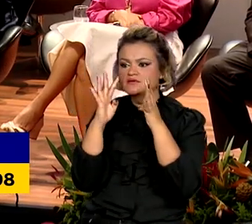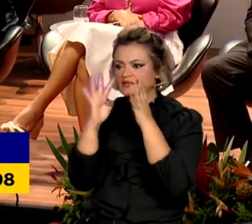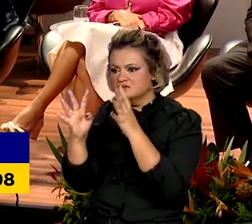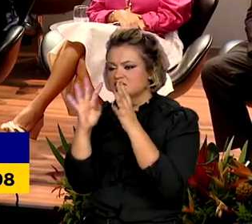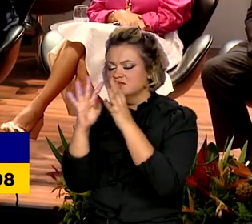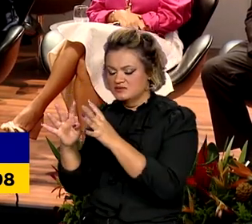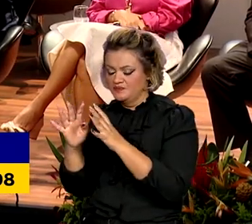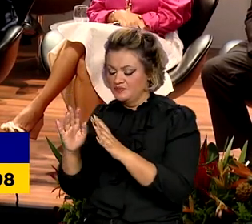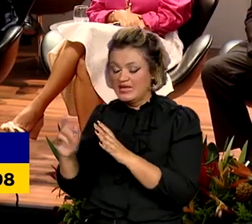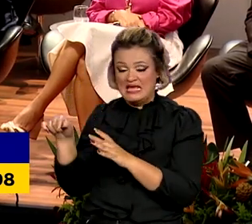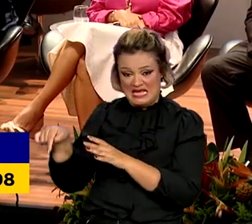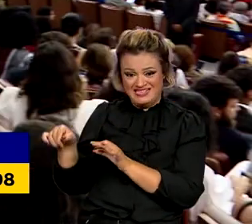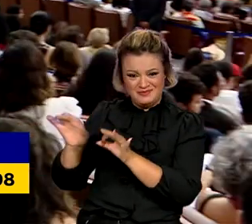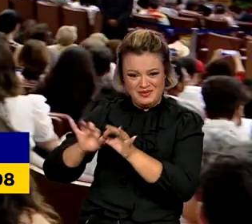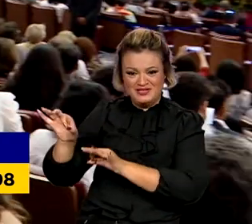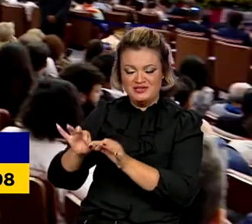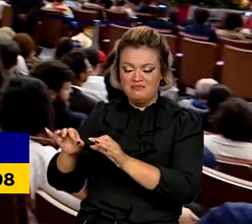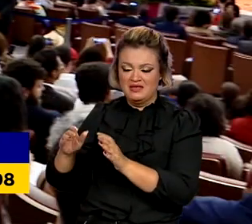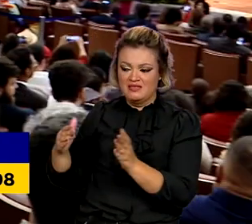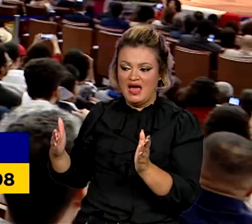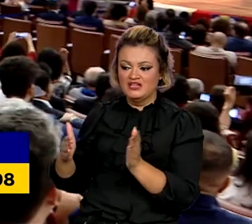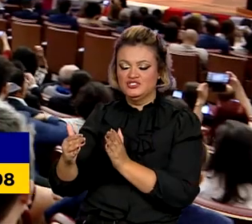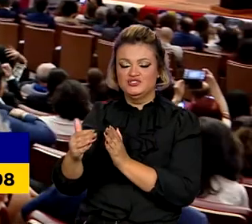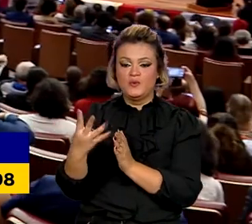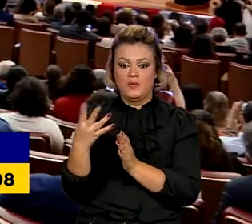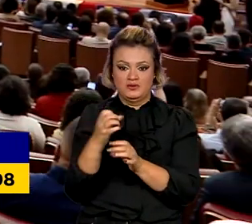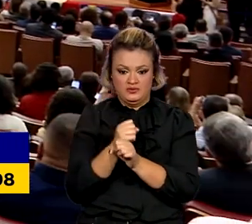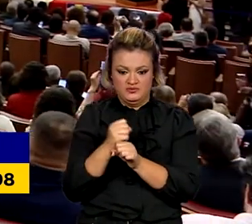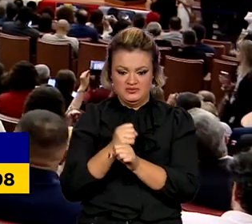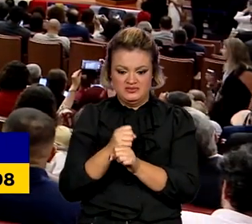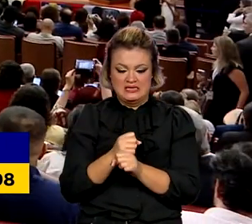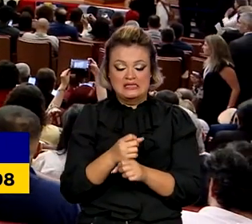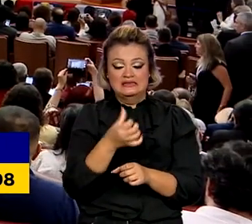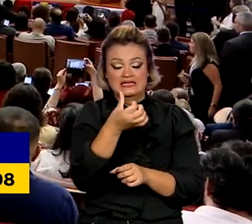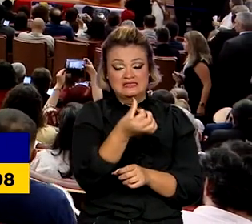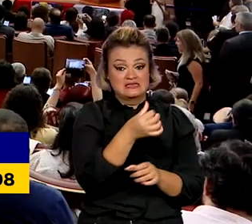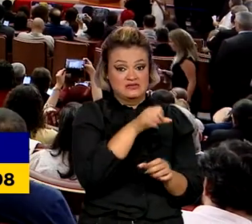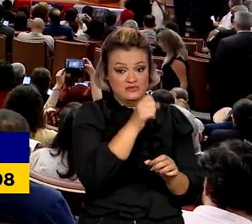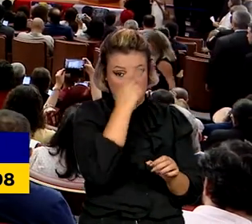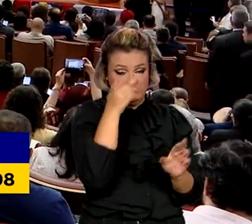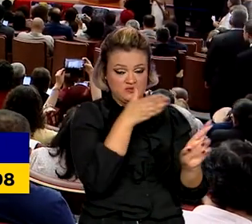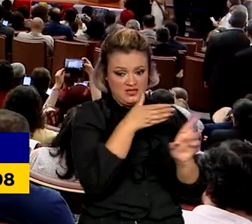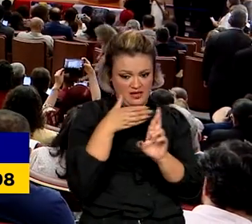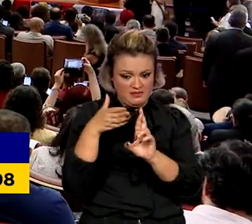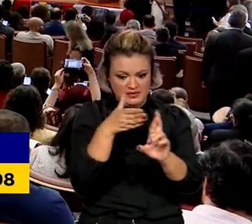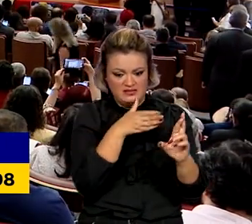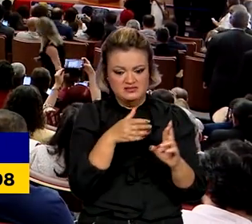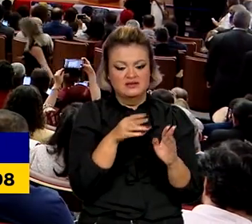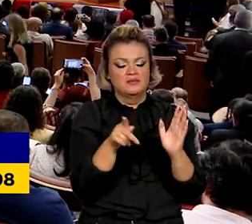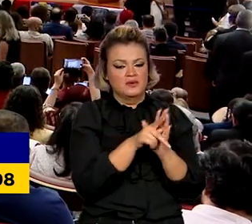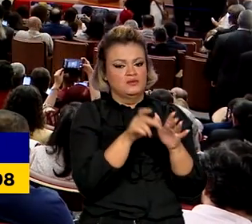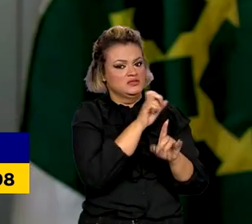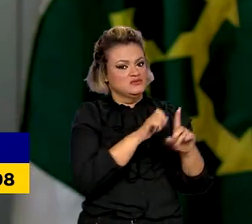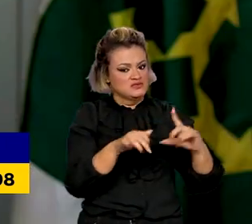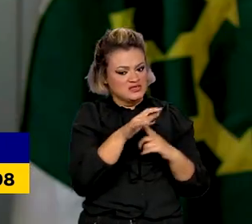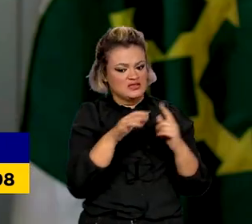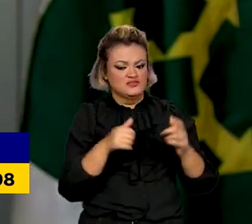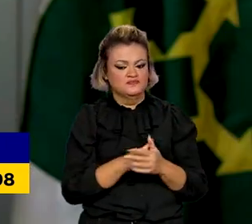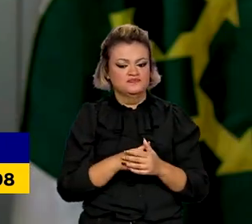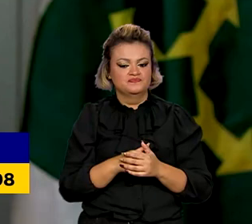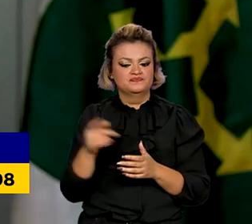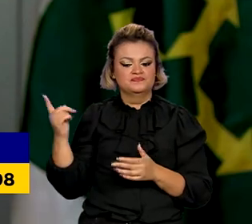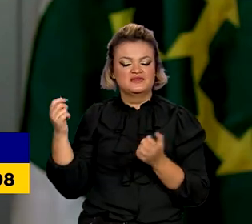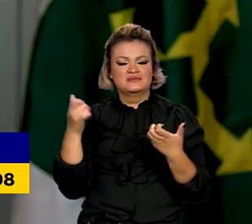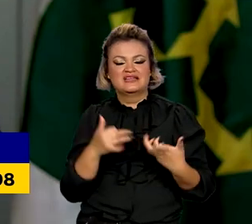tem validade de 4 anos. O Conselho tem 68 representantes de organizações da sociedade civil. Isso